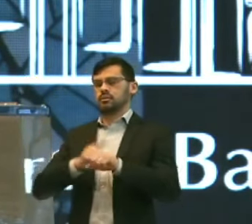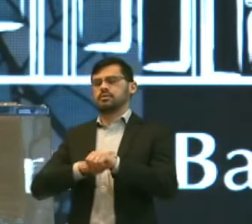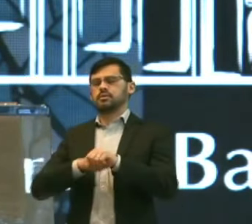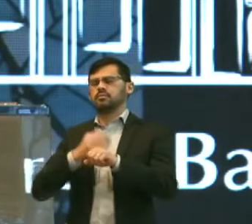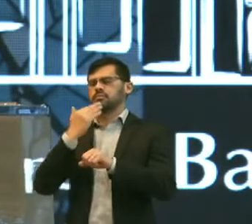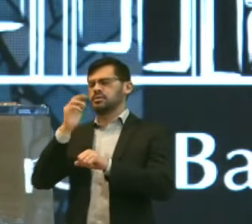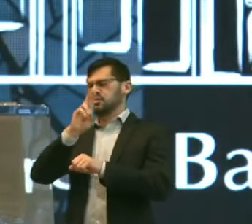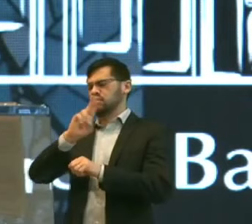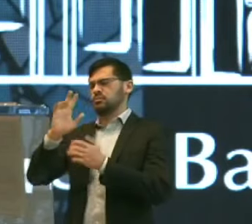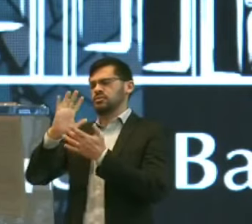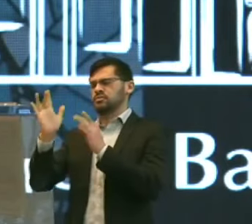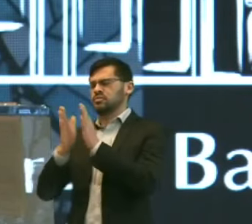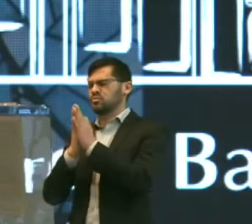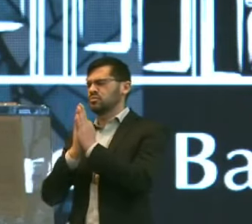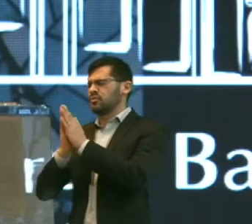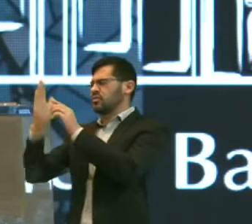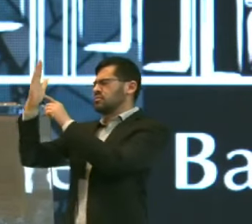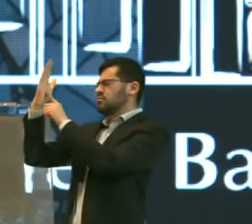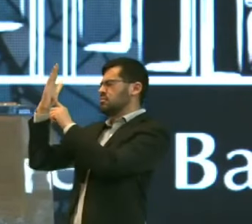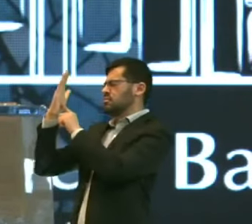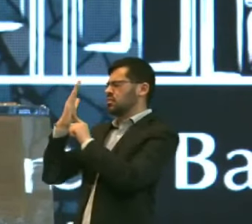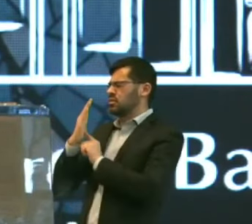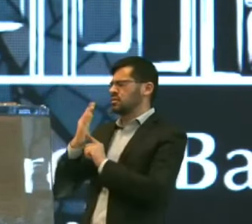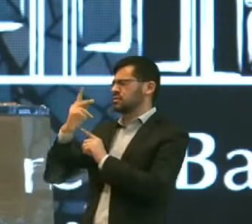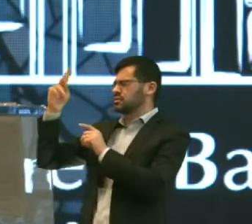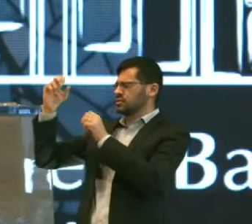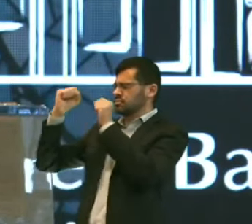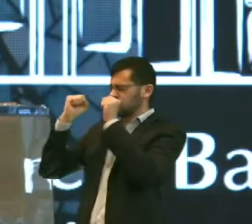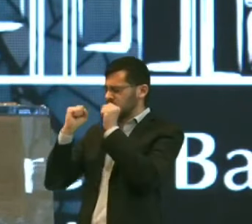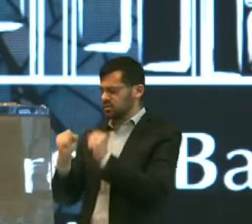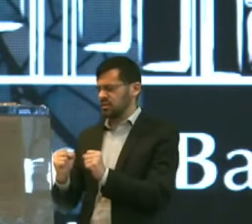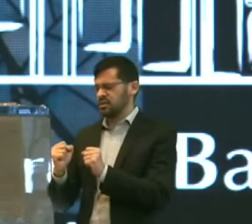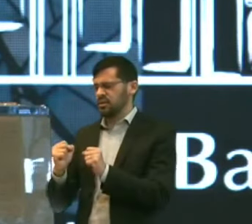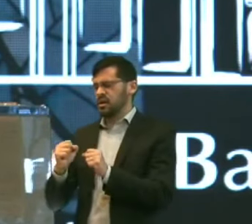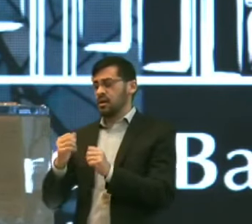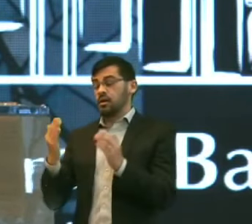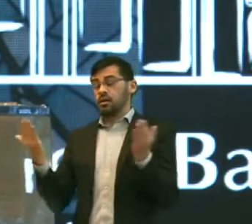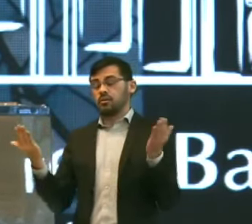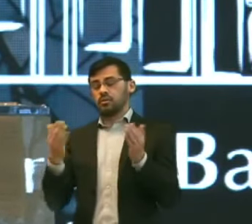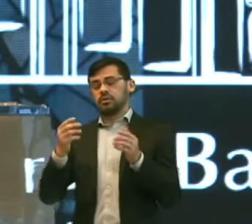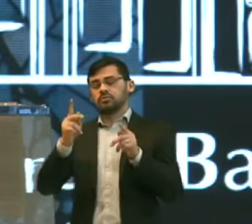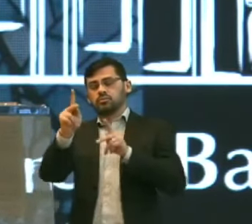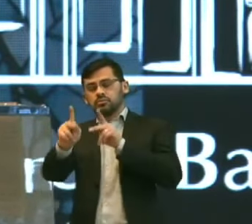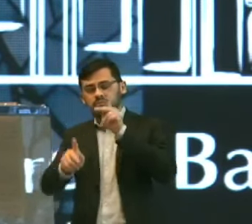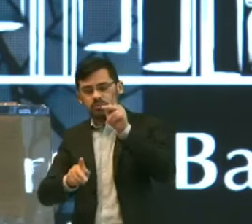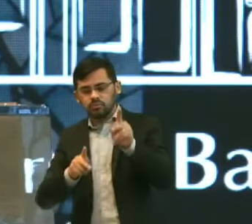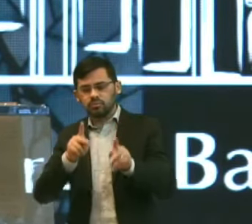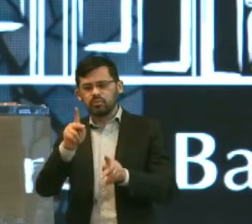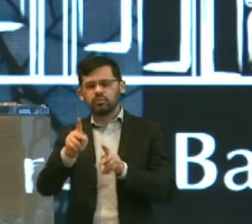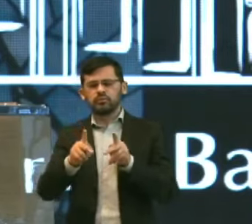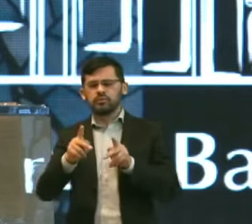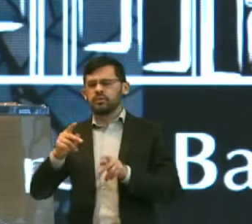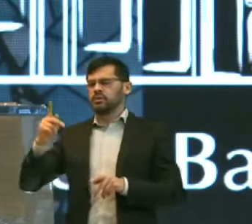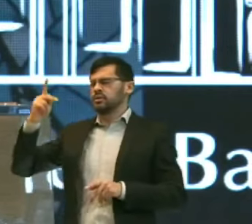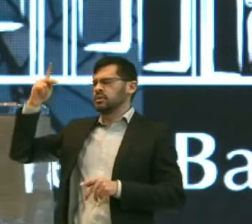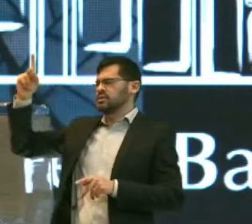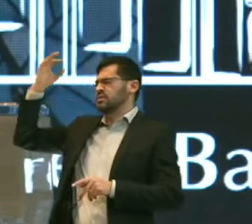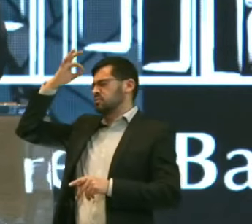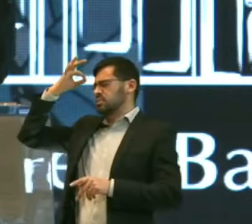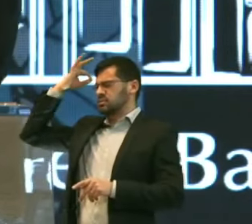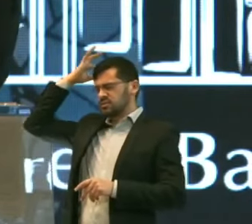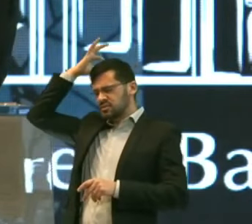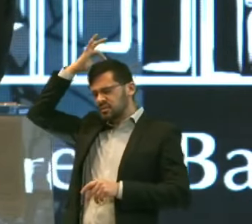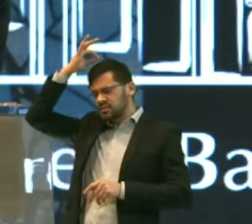te pedir Em nome de Jesus Manifesta o teu poder No meio da tua igreja Que o teu Espírito